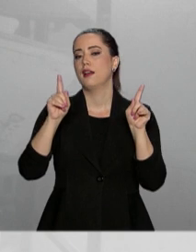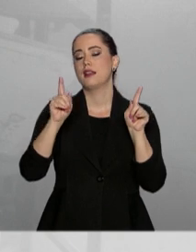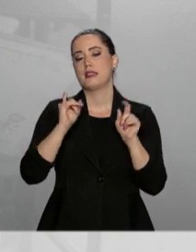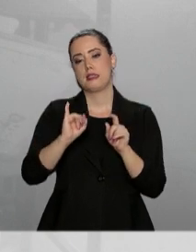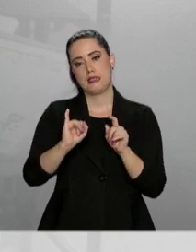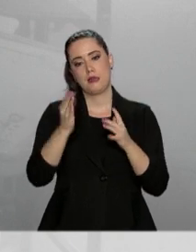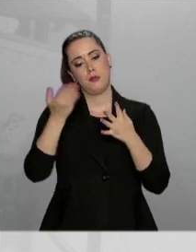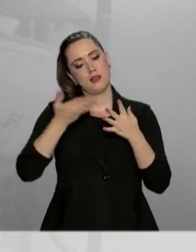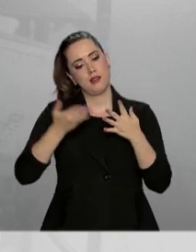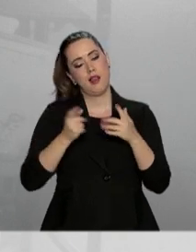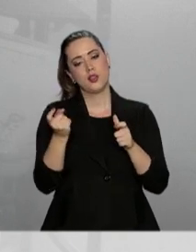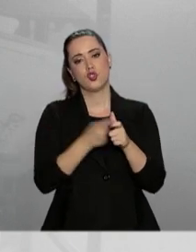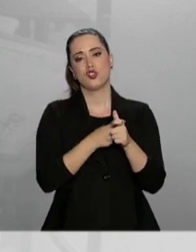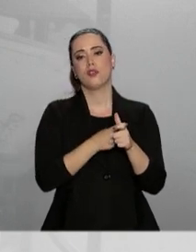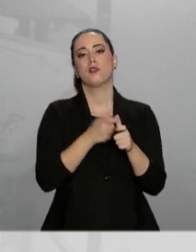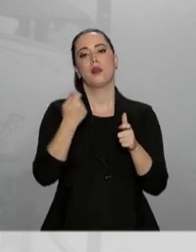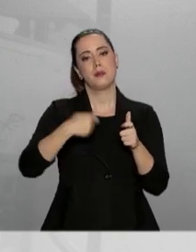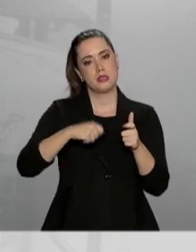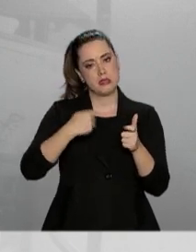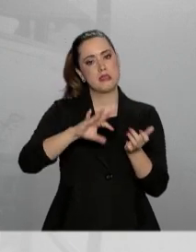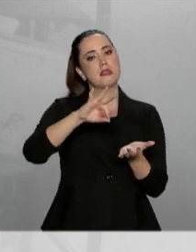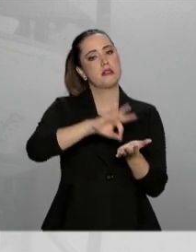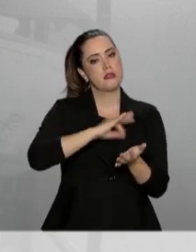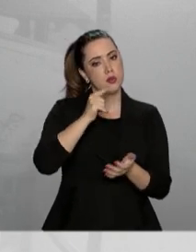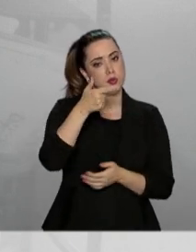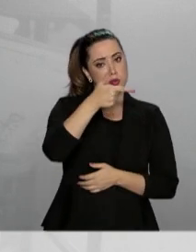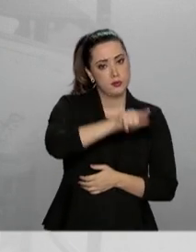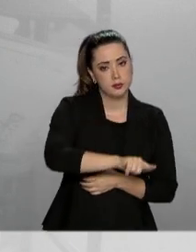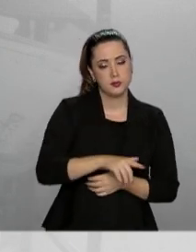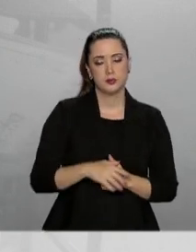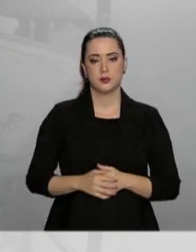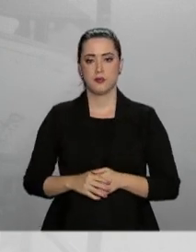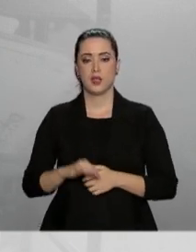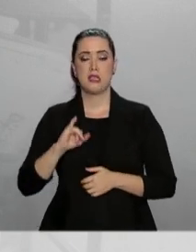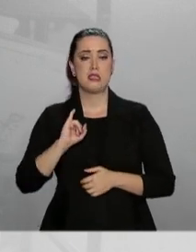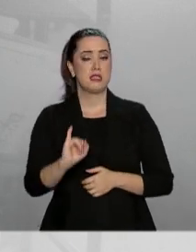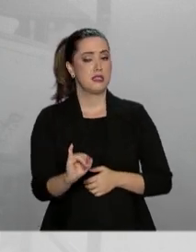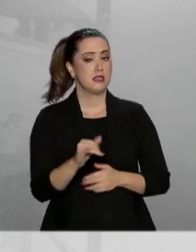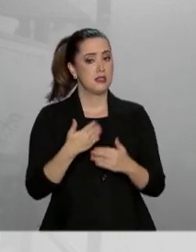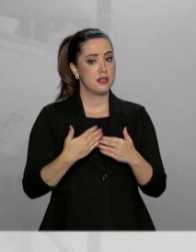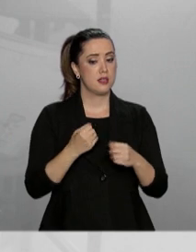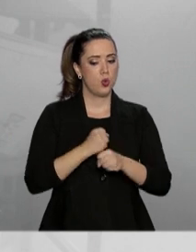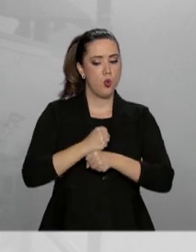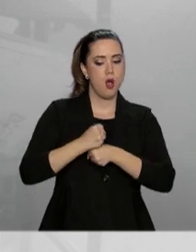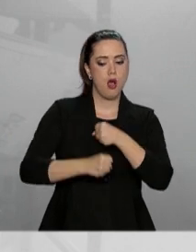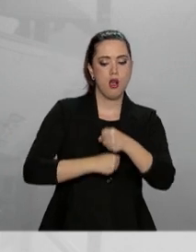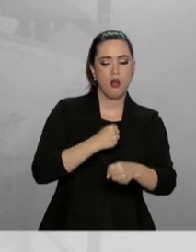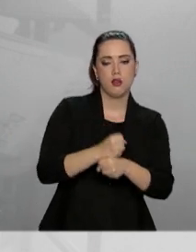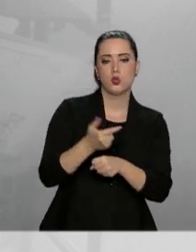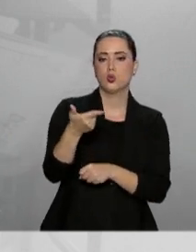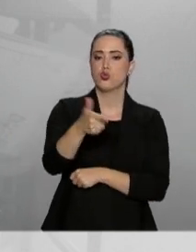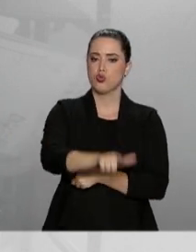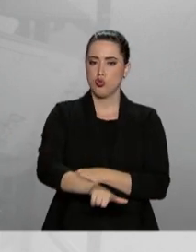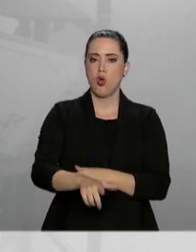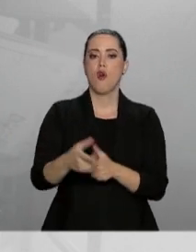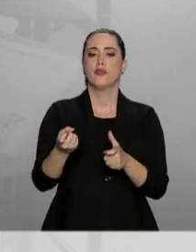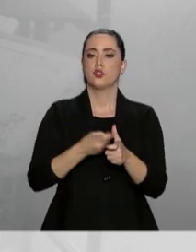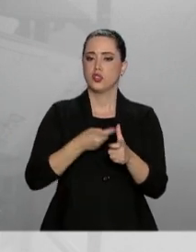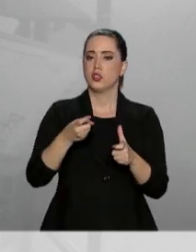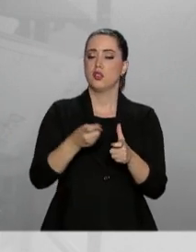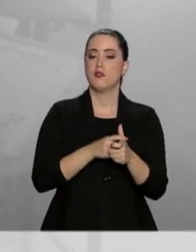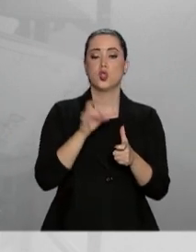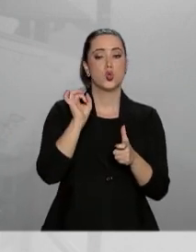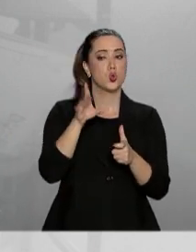negociarem a dívida, a matrícula deve ser liberada. Se ao longo do ano letivo houver 9 inadimplência, ela deve